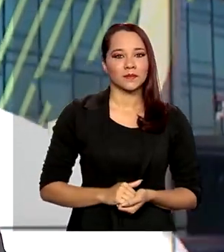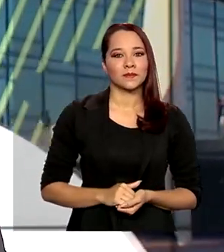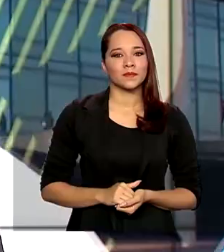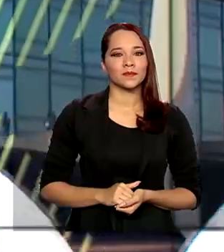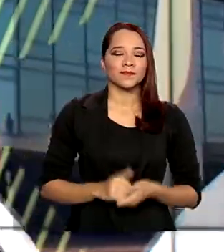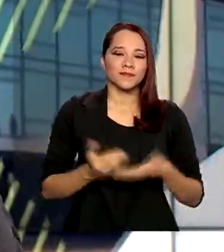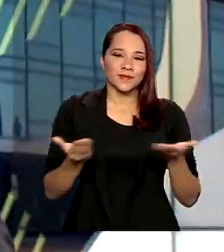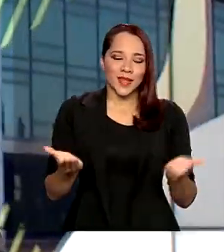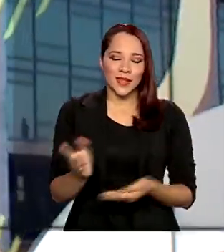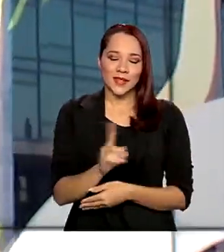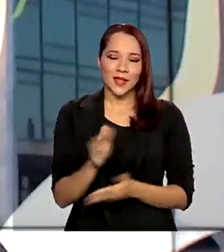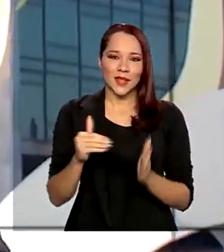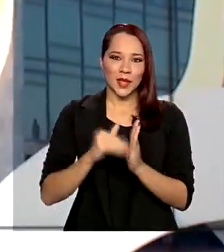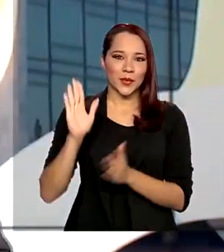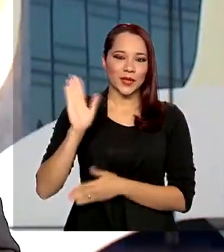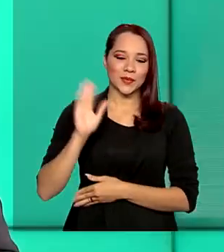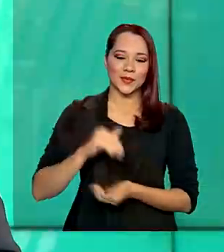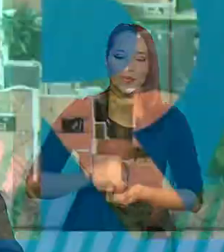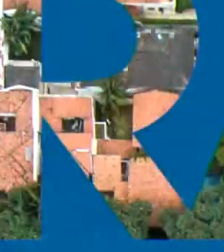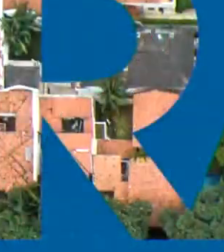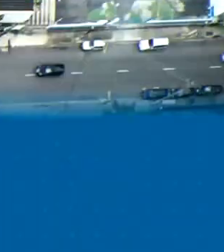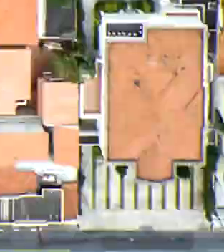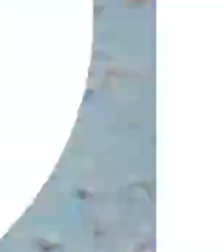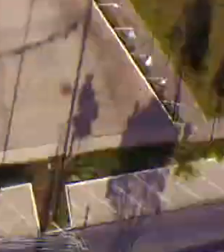É isso. Até a próxima. Tchau, tchau.